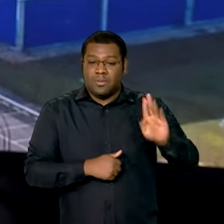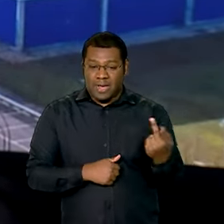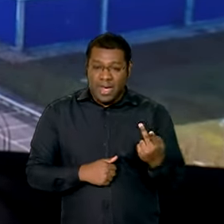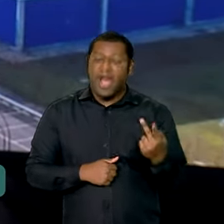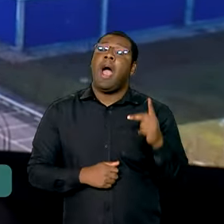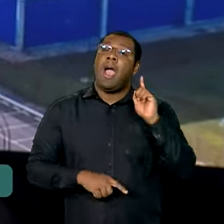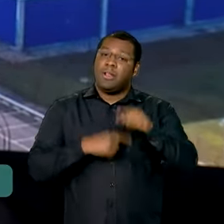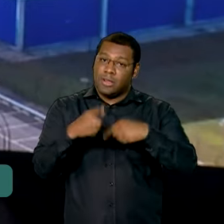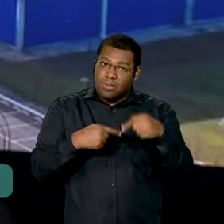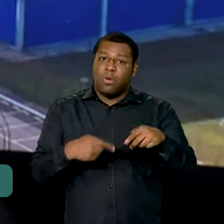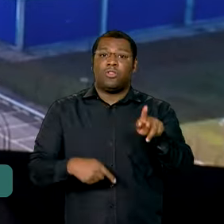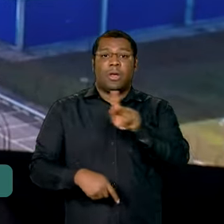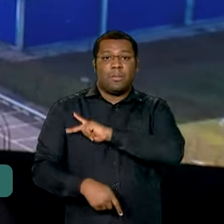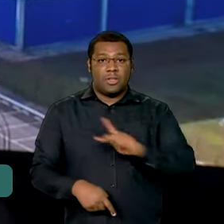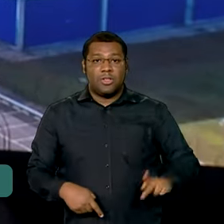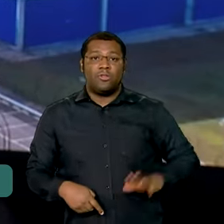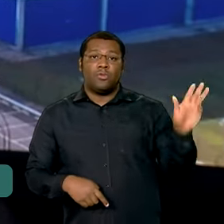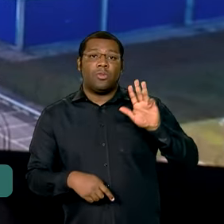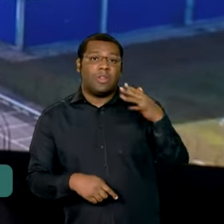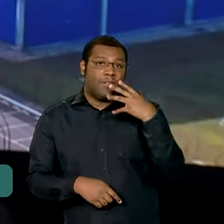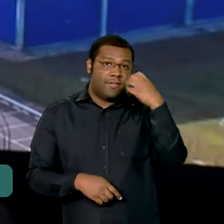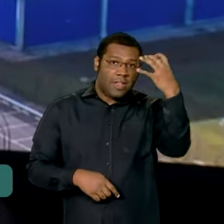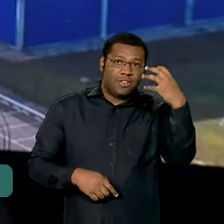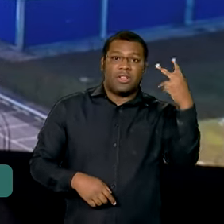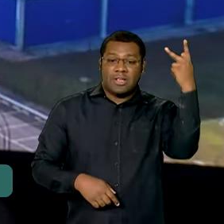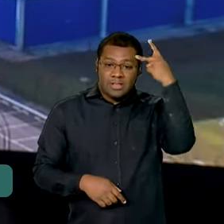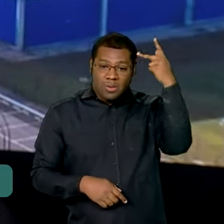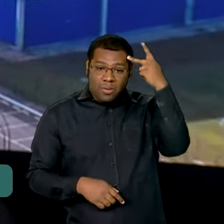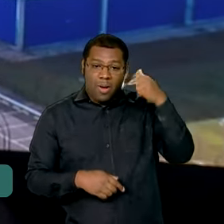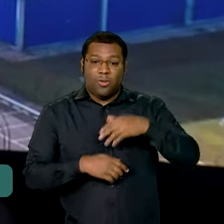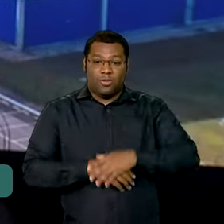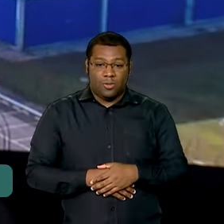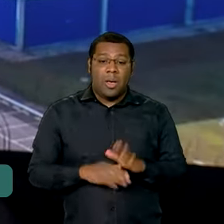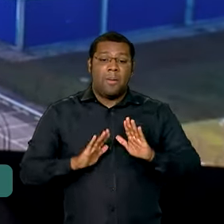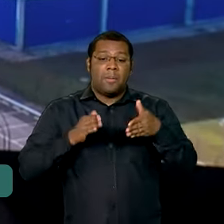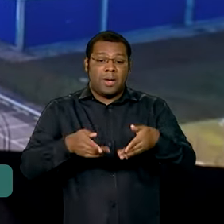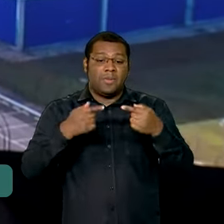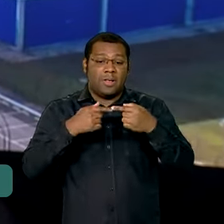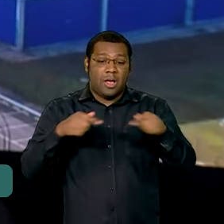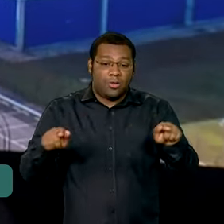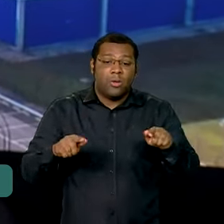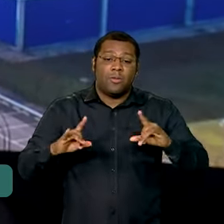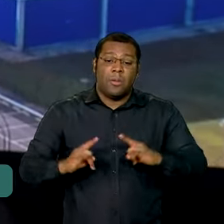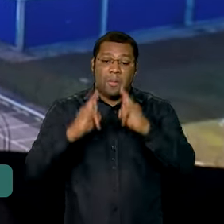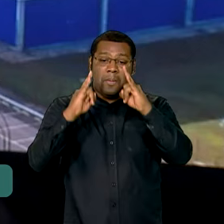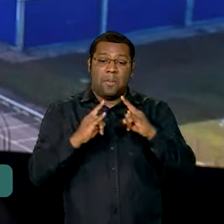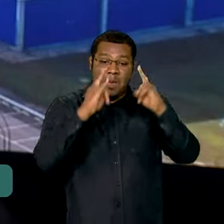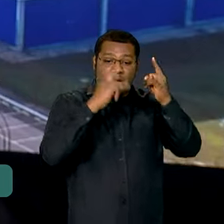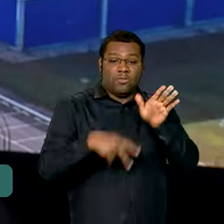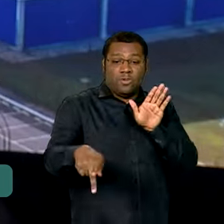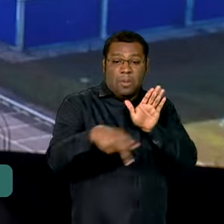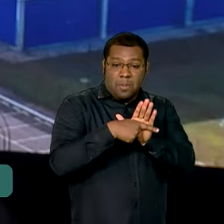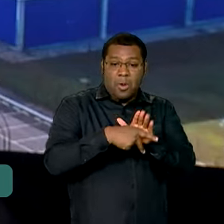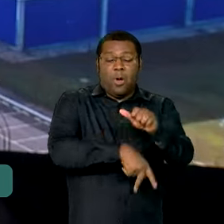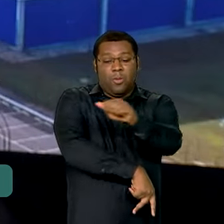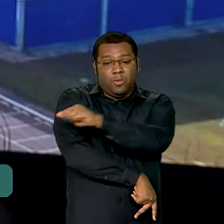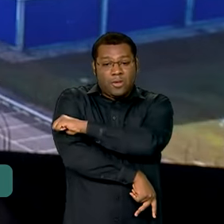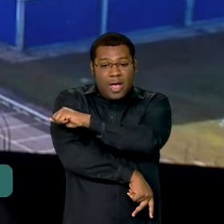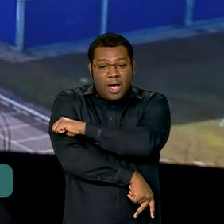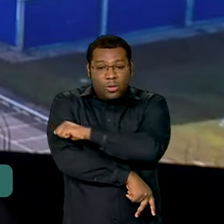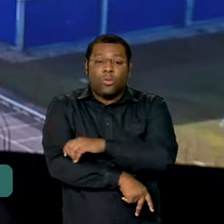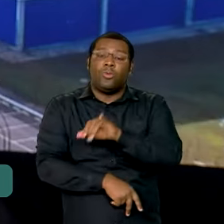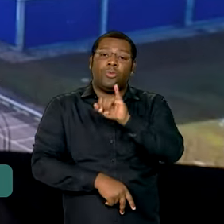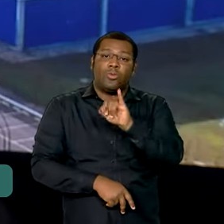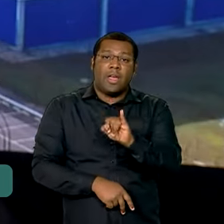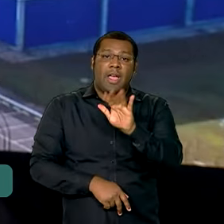em São Paulo. Lá ele participa da inauguração de um alojamento de estudantes no Instituto Tecnológico de Aeronáutica,